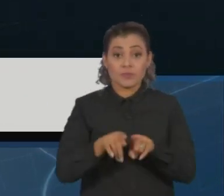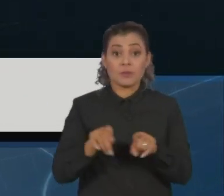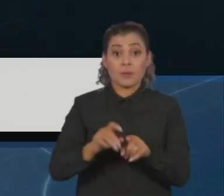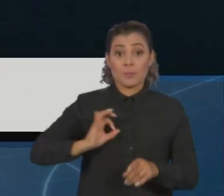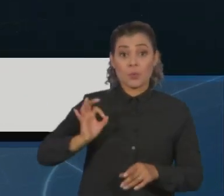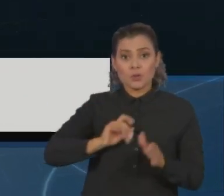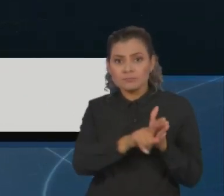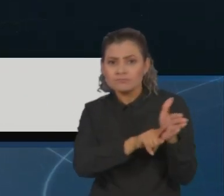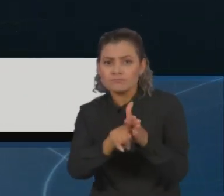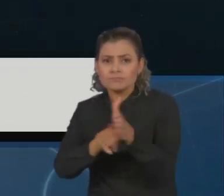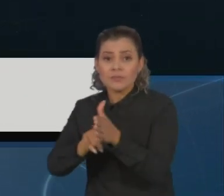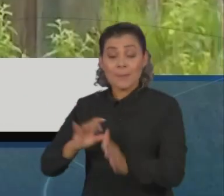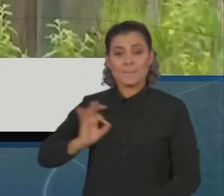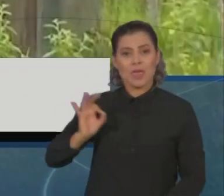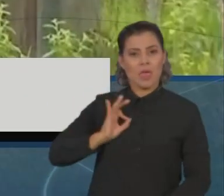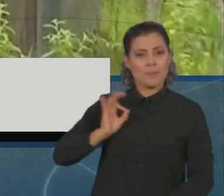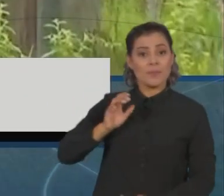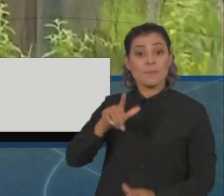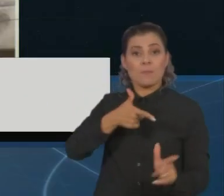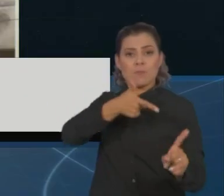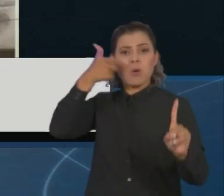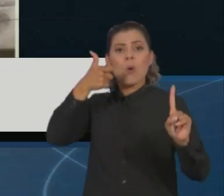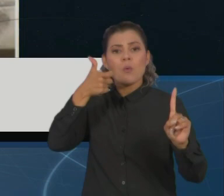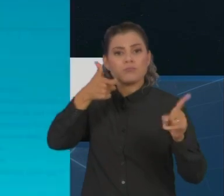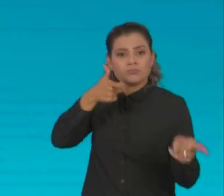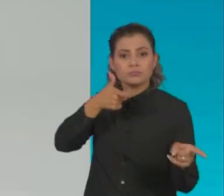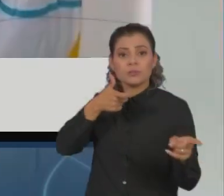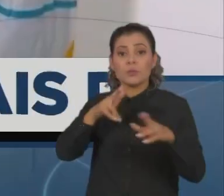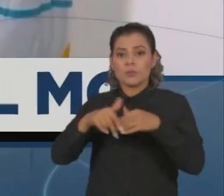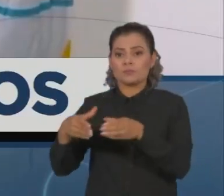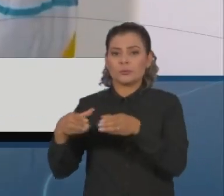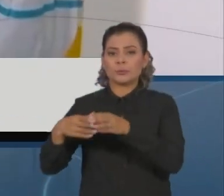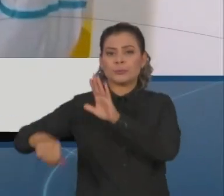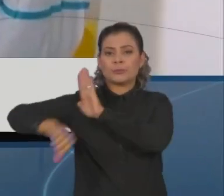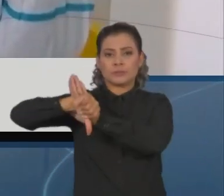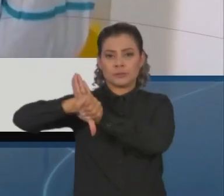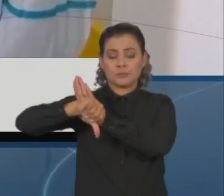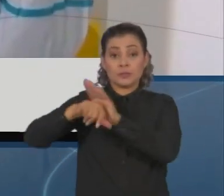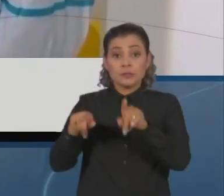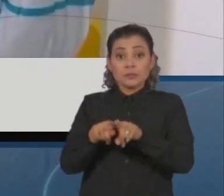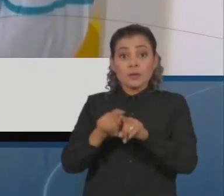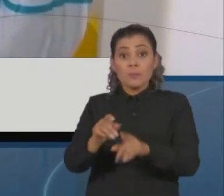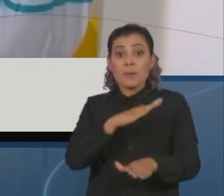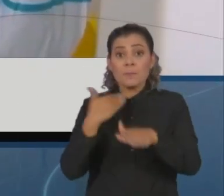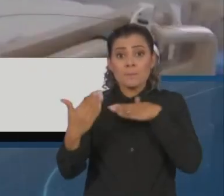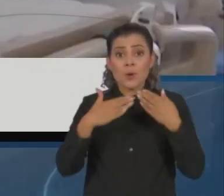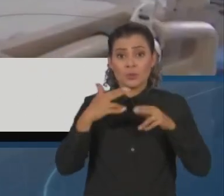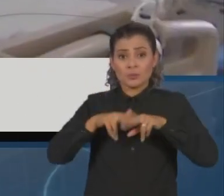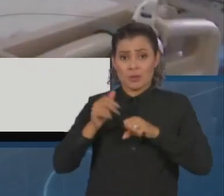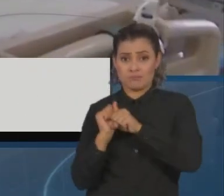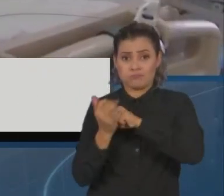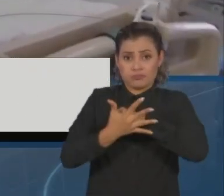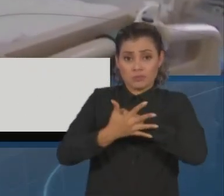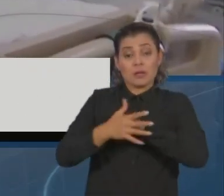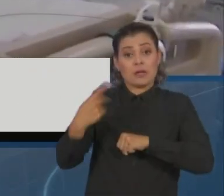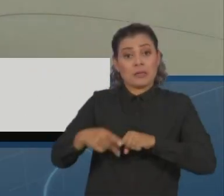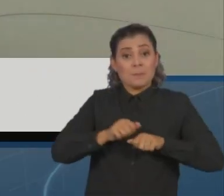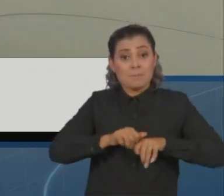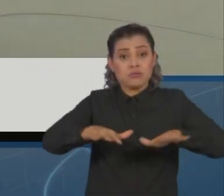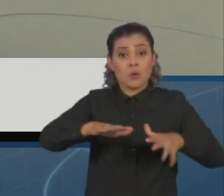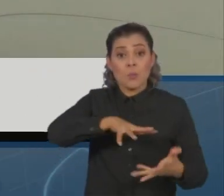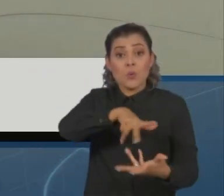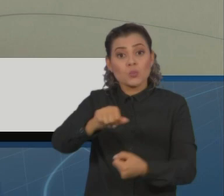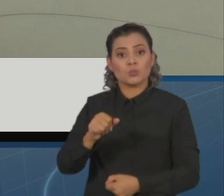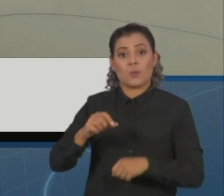investiga a morte de ex-PM ligado ao escritório do crime. Número de mortes por coronavírus no mundo passa de mil.